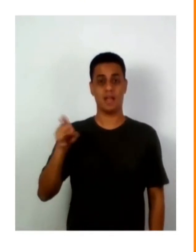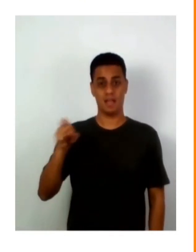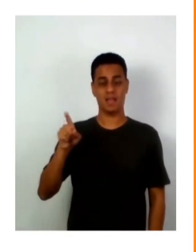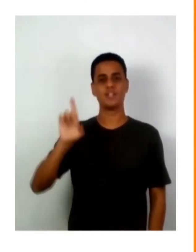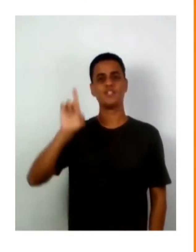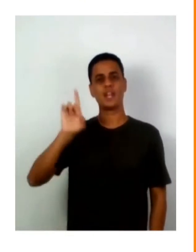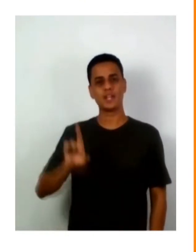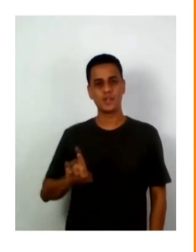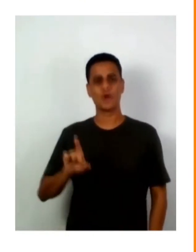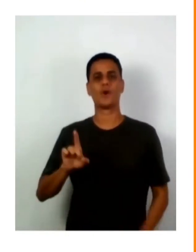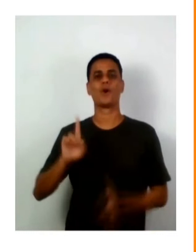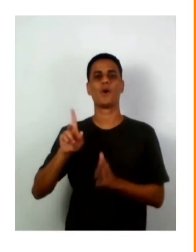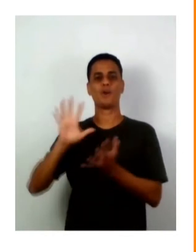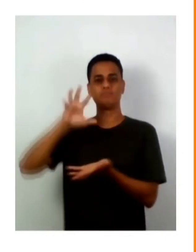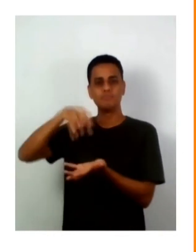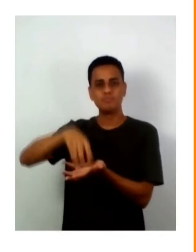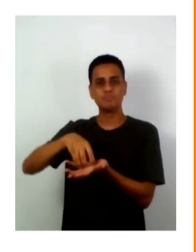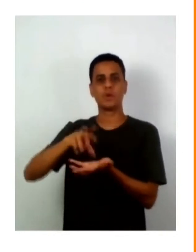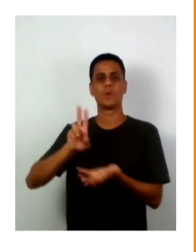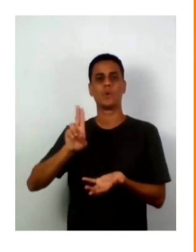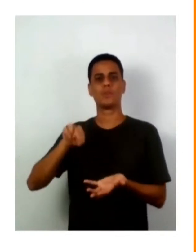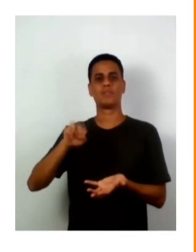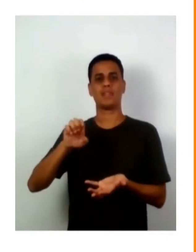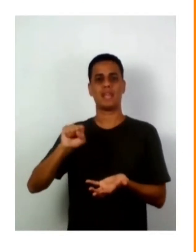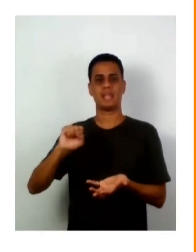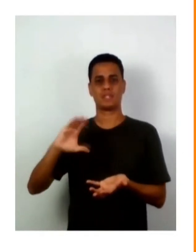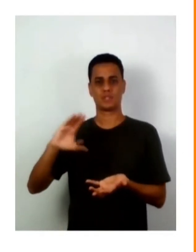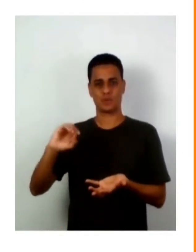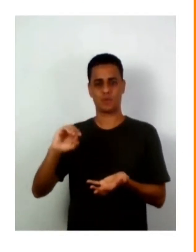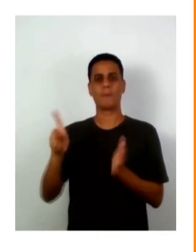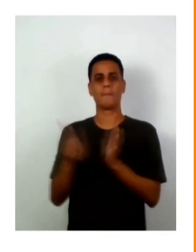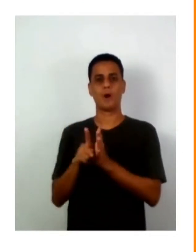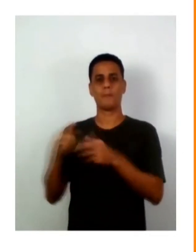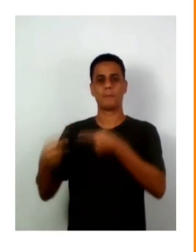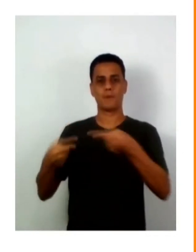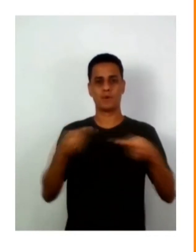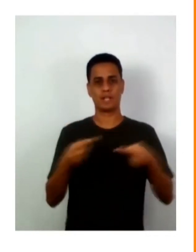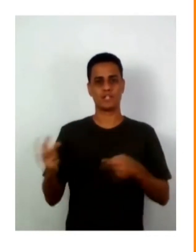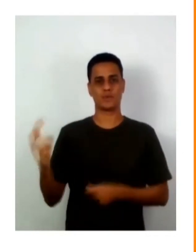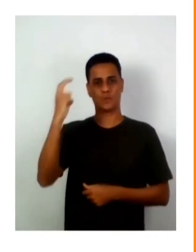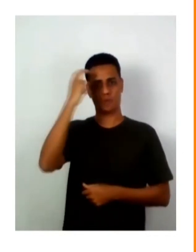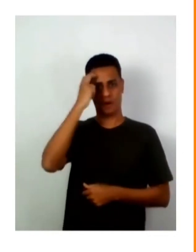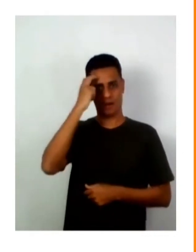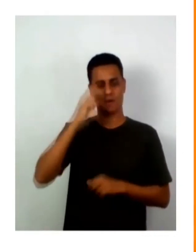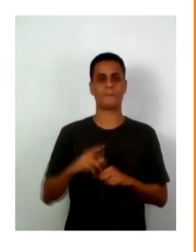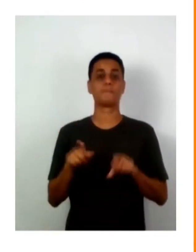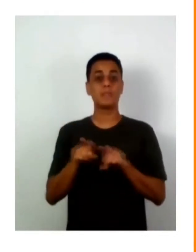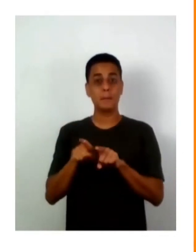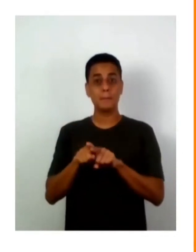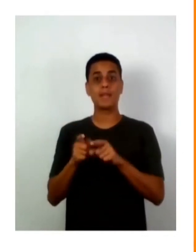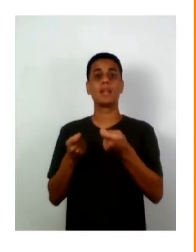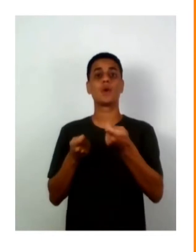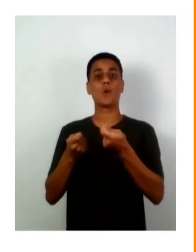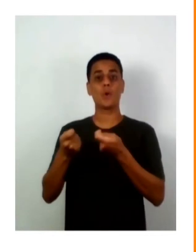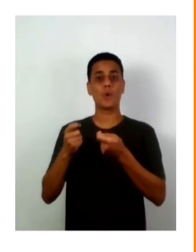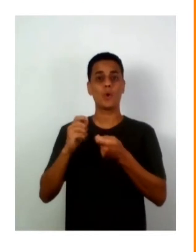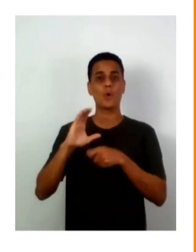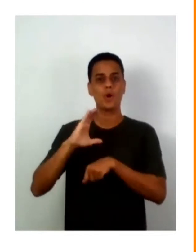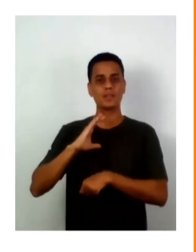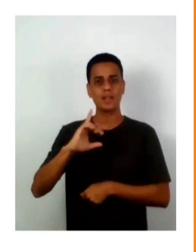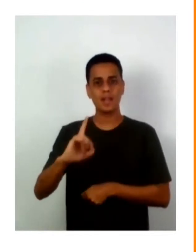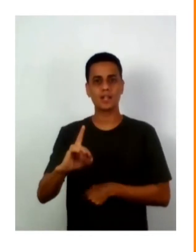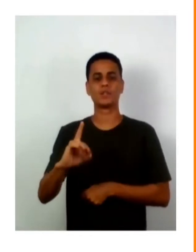da Cátedra Unesco em Políticas Culturais e coordenador do curso de especialização em gestão em políticas